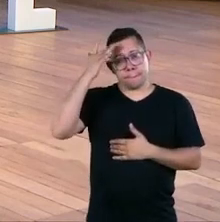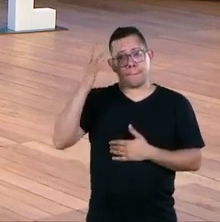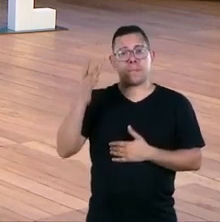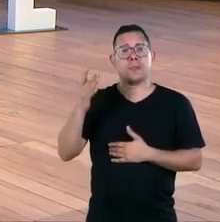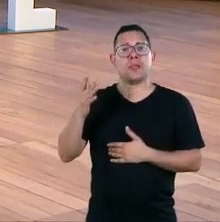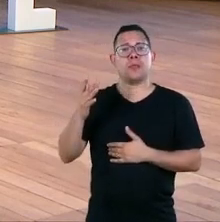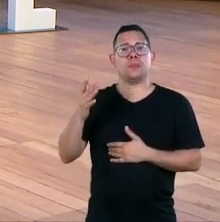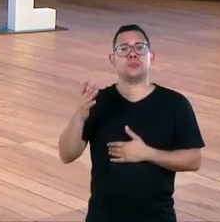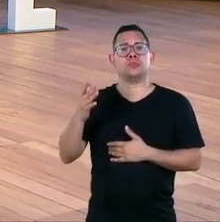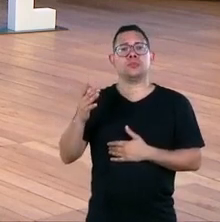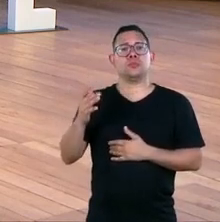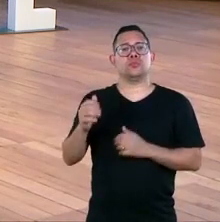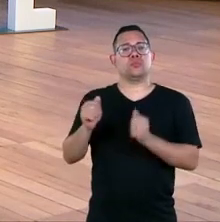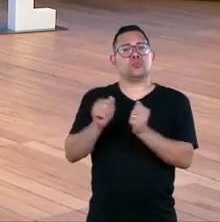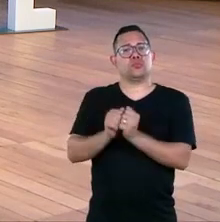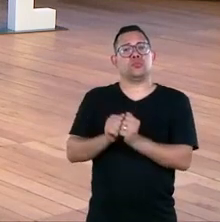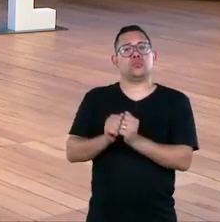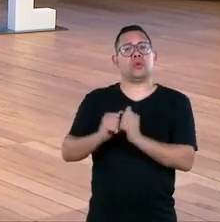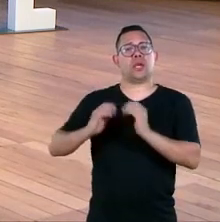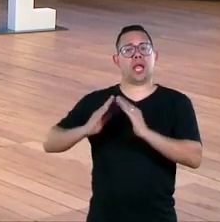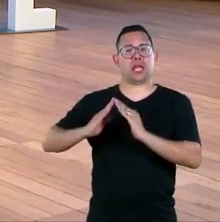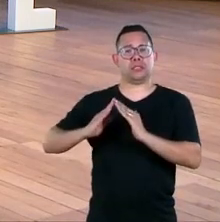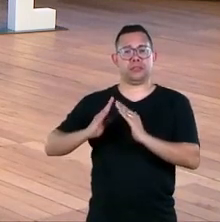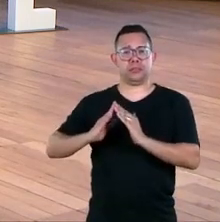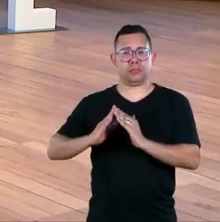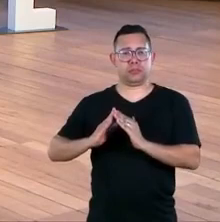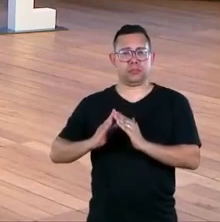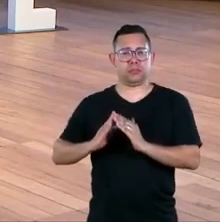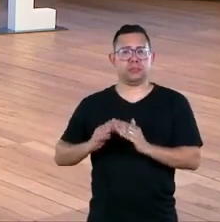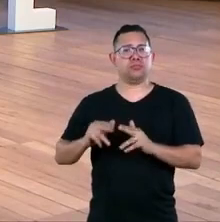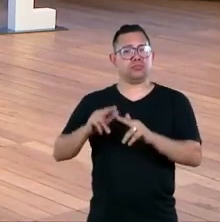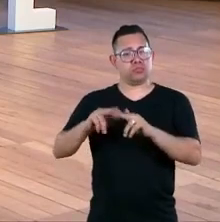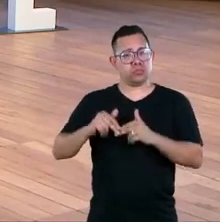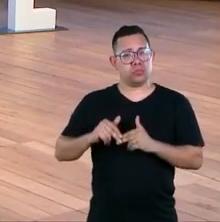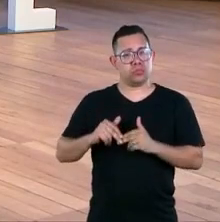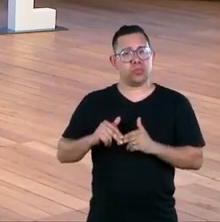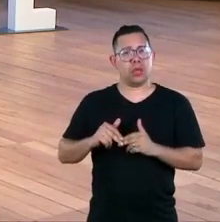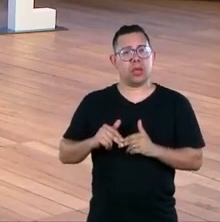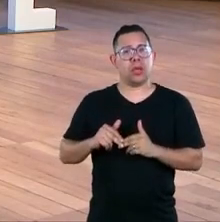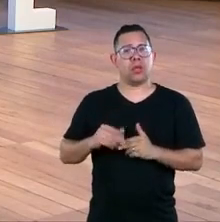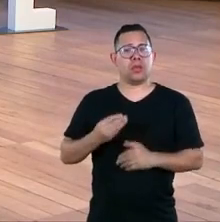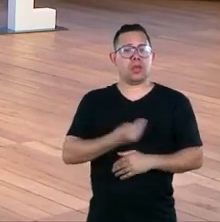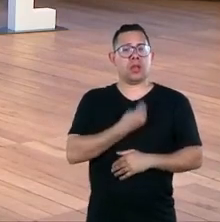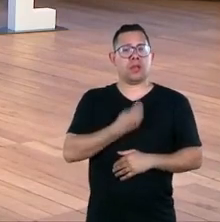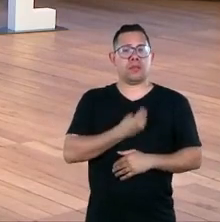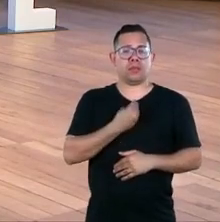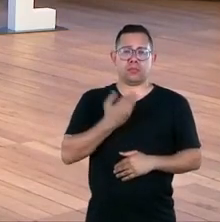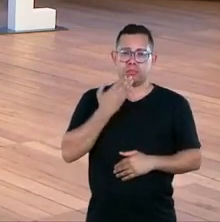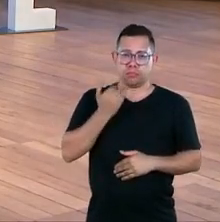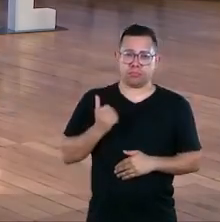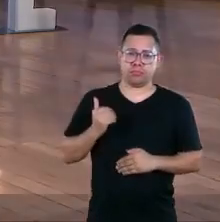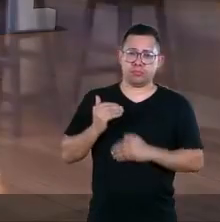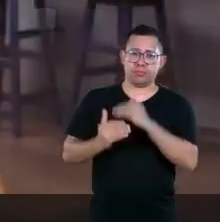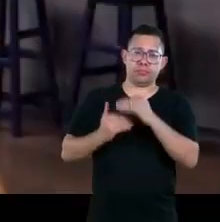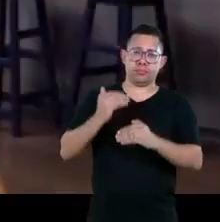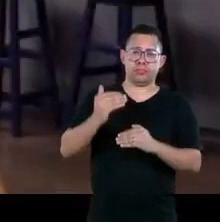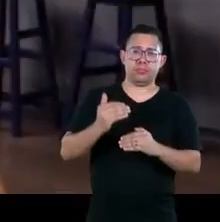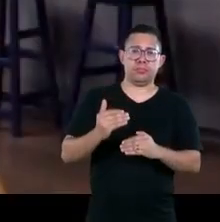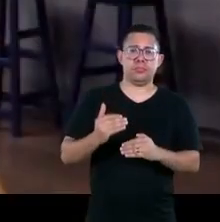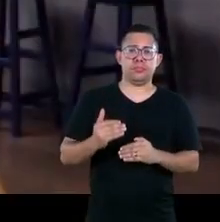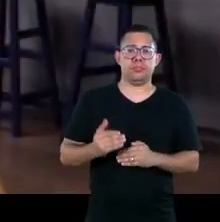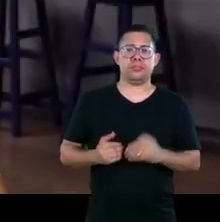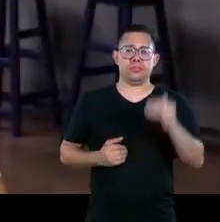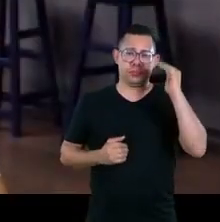fez com que elas procurassem um pouco alternativas até para sobreviver né gente porque é enlouquecedor você ficar em casa